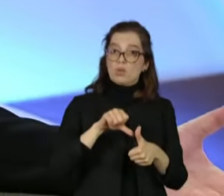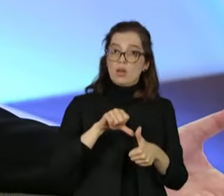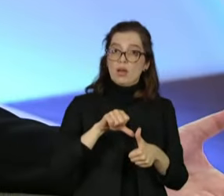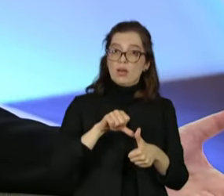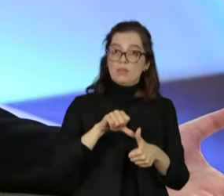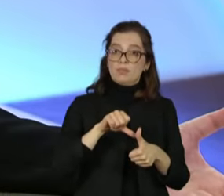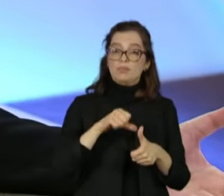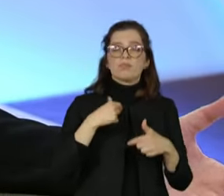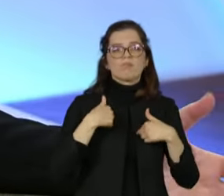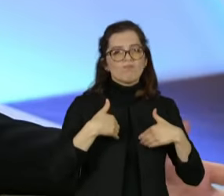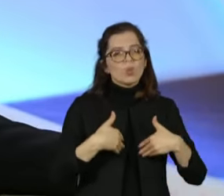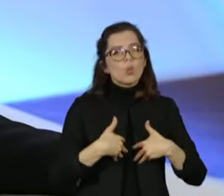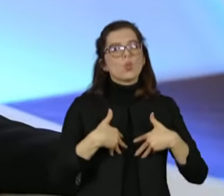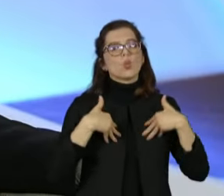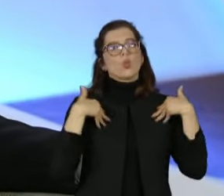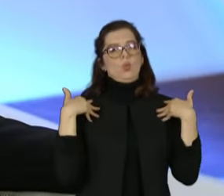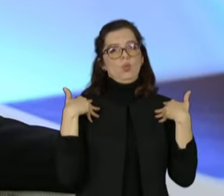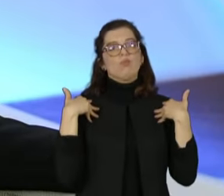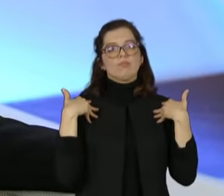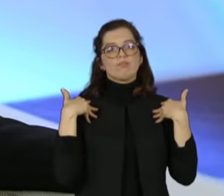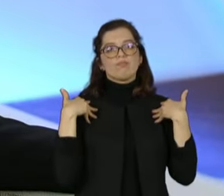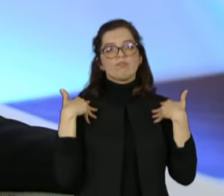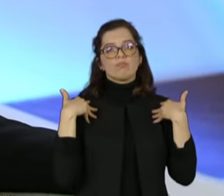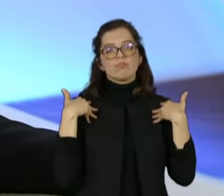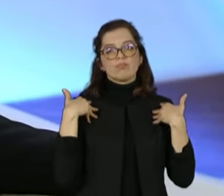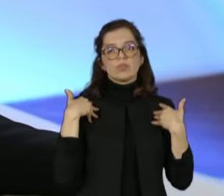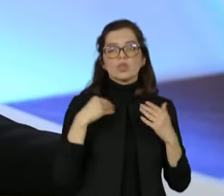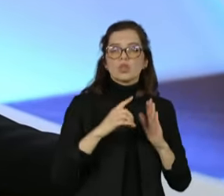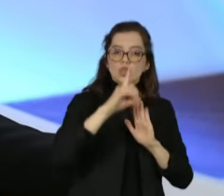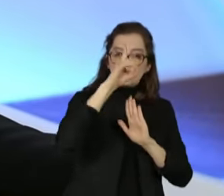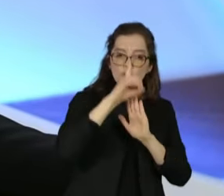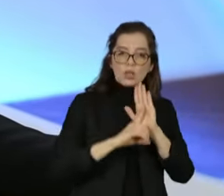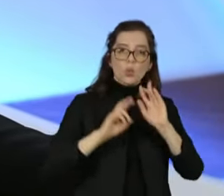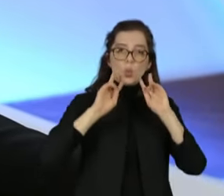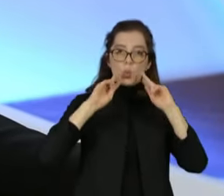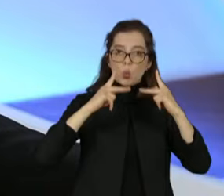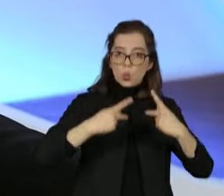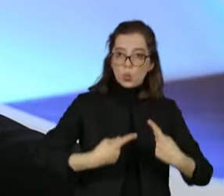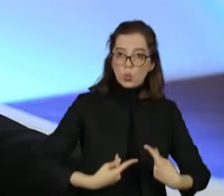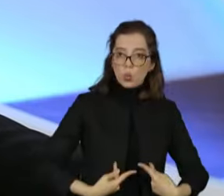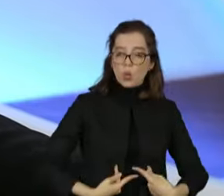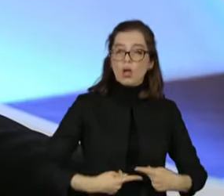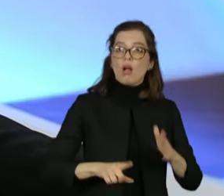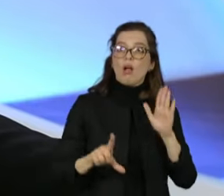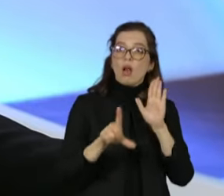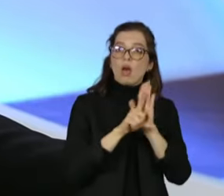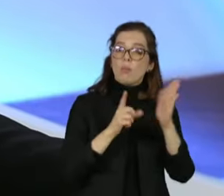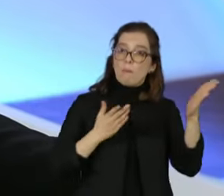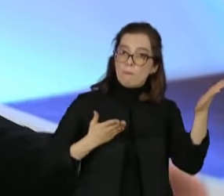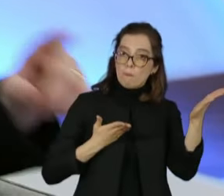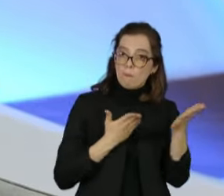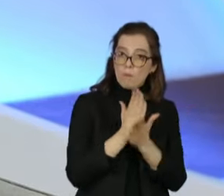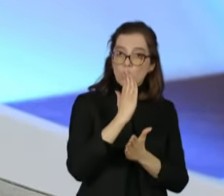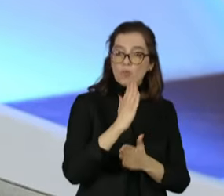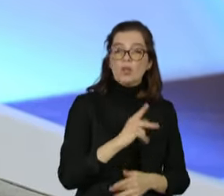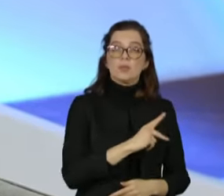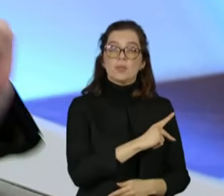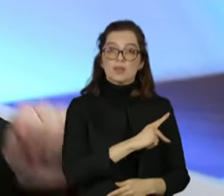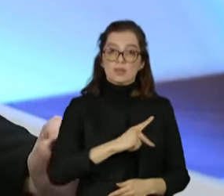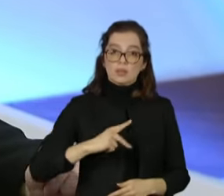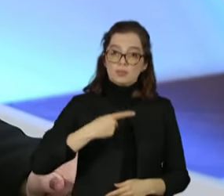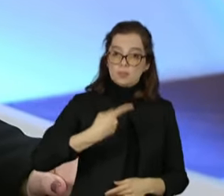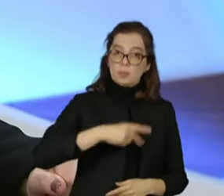até por uma questão de direitos humanos. Eu tenho uma lei que foi sancionada pelo Presidente da República, que diz que toda mulher que está